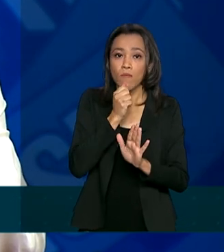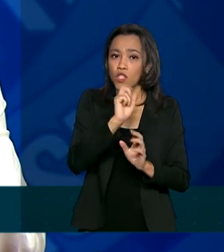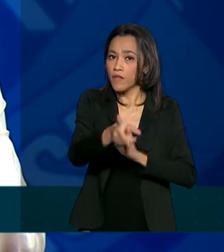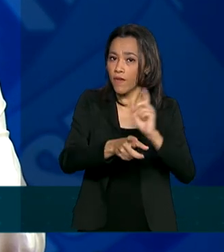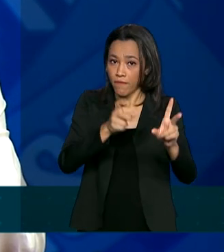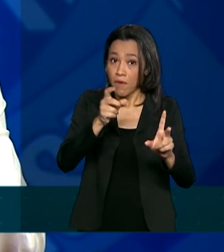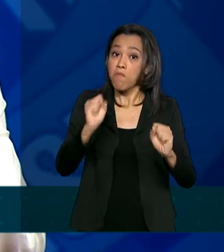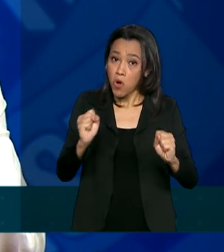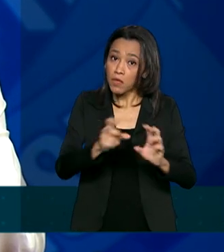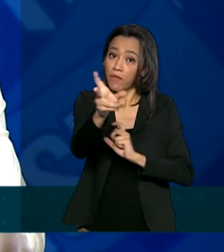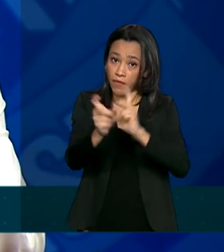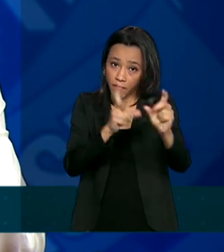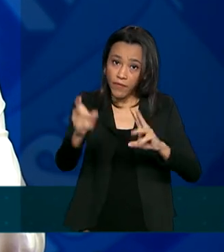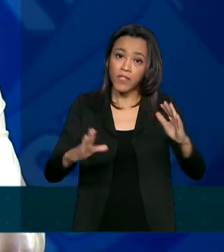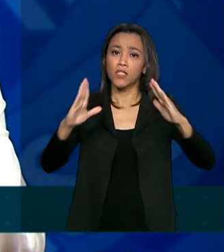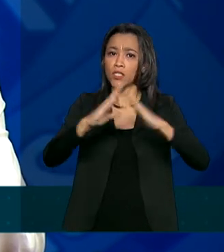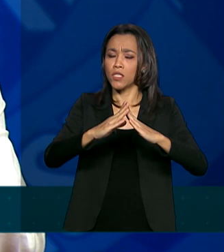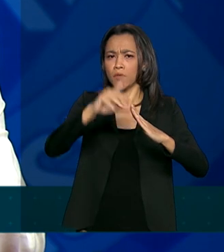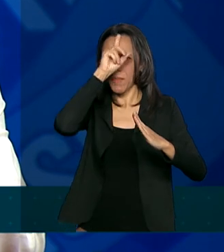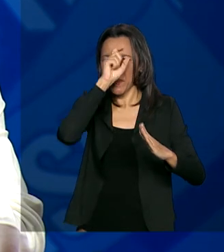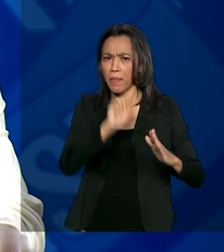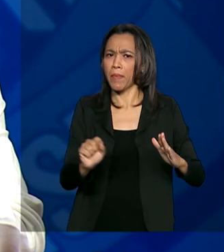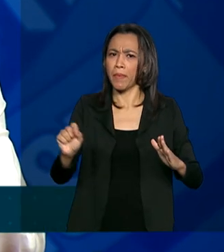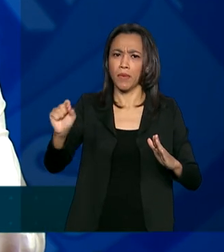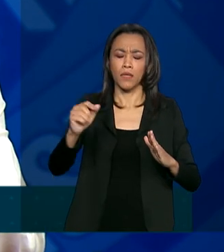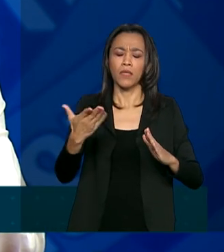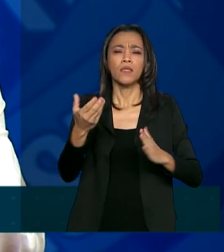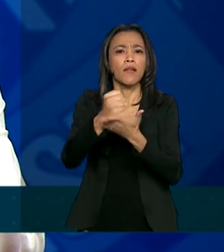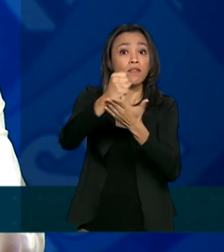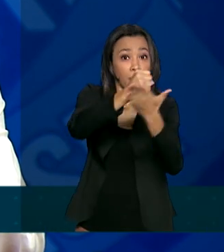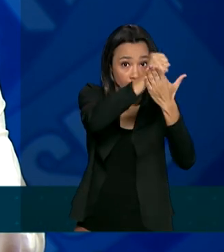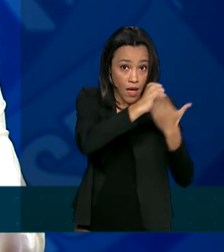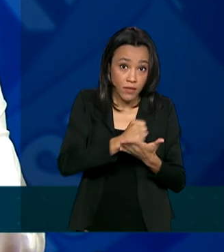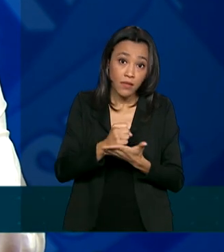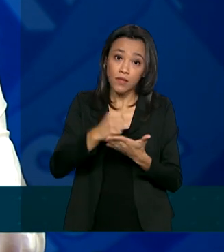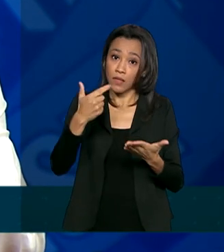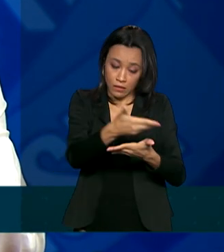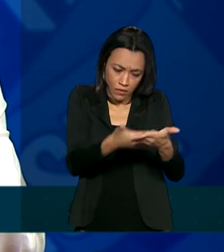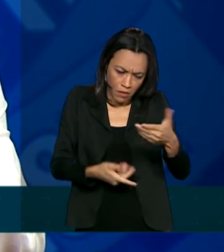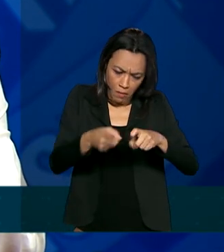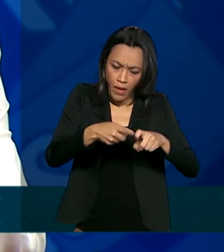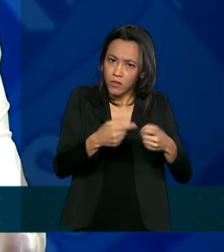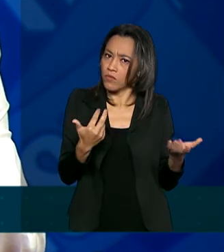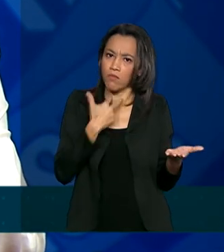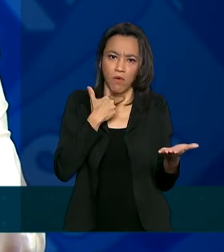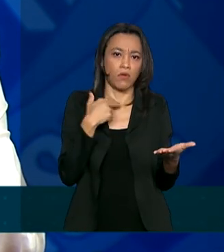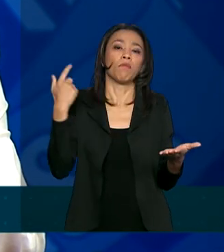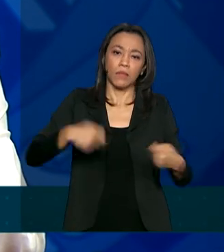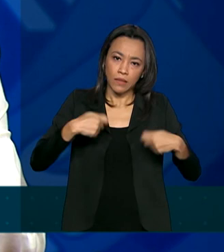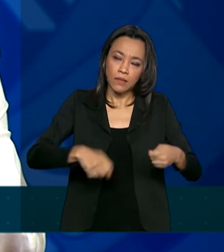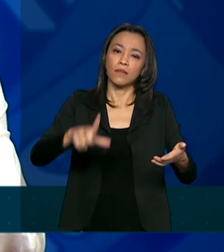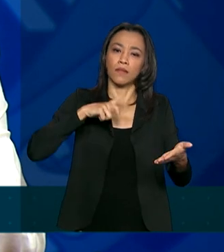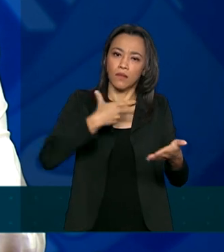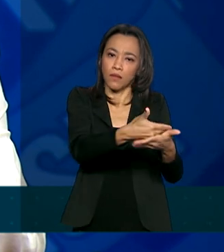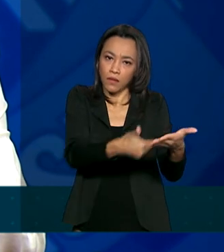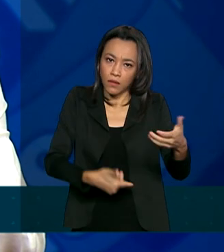farmácias no território nacional sem a receita médica. Então não há possibilidade, isso seria um ato ilegal de você adquirir esses